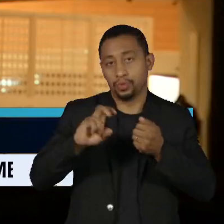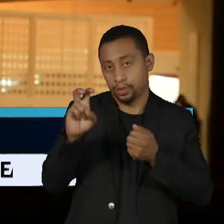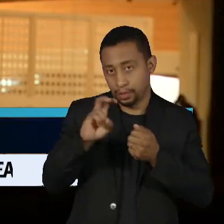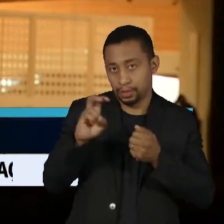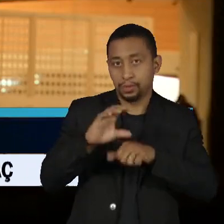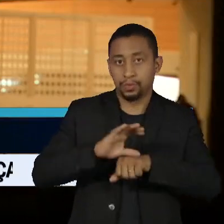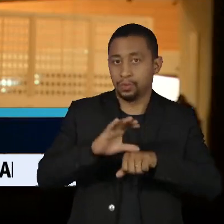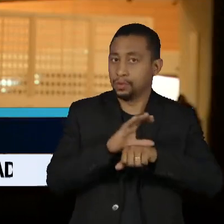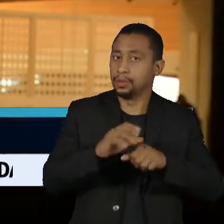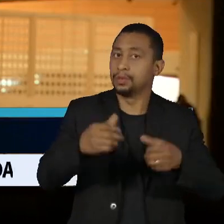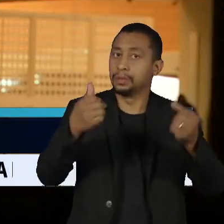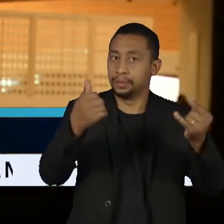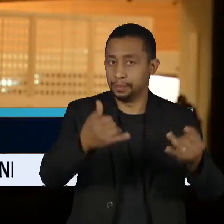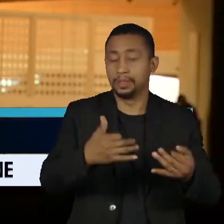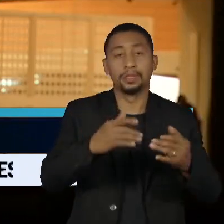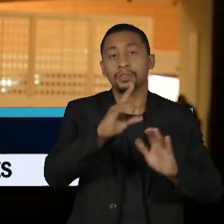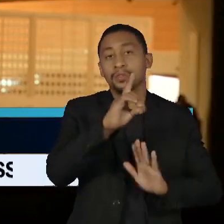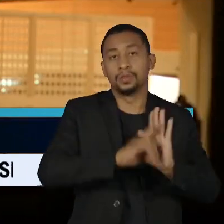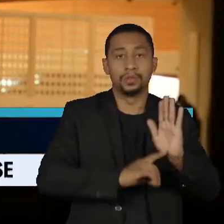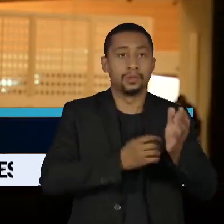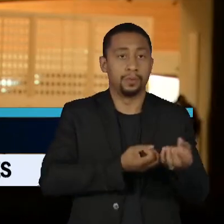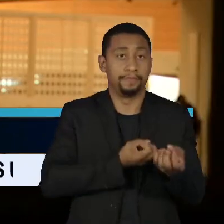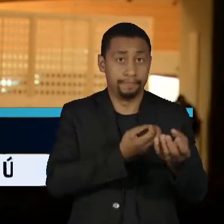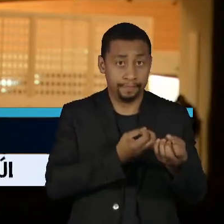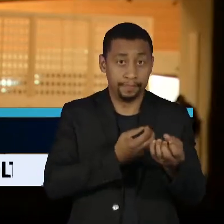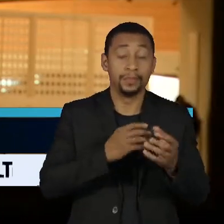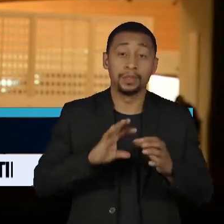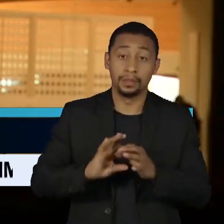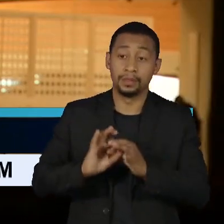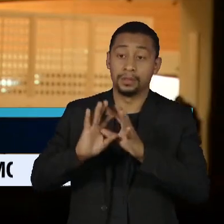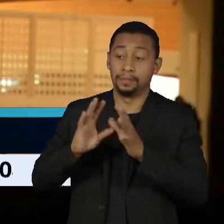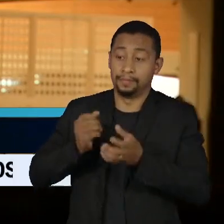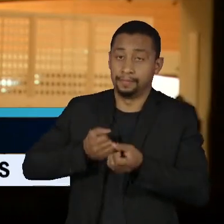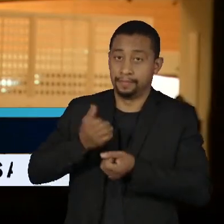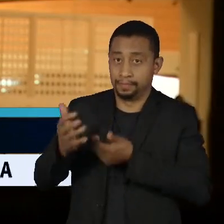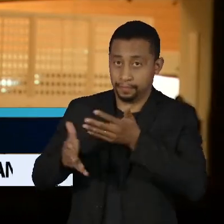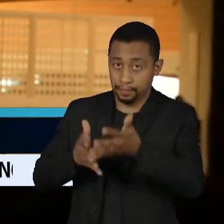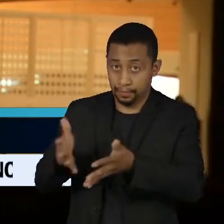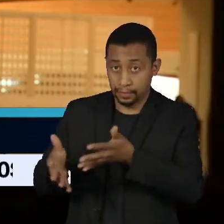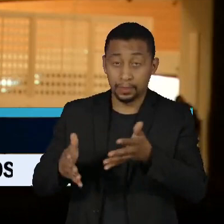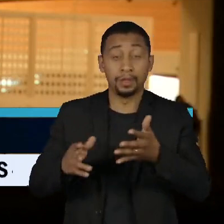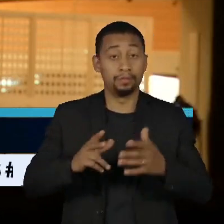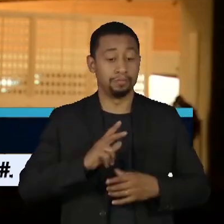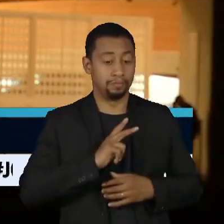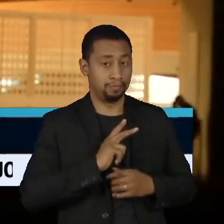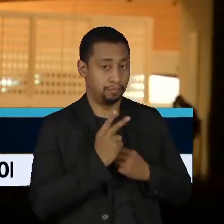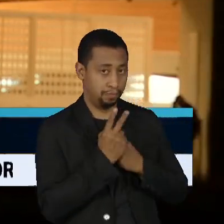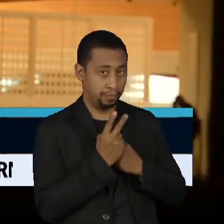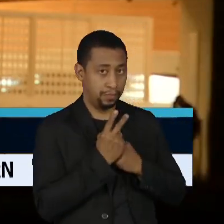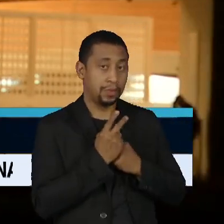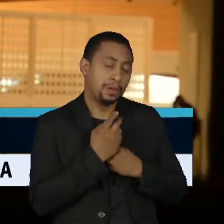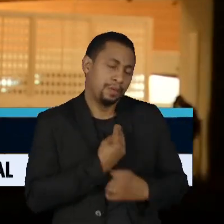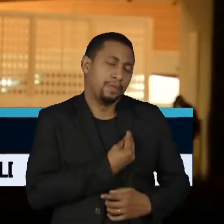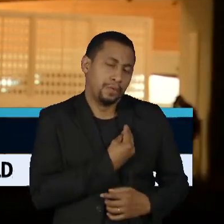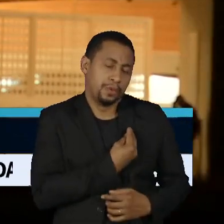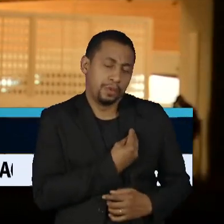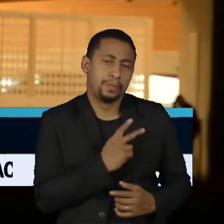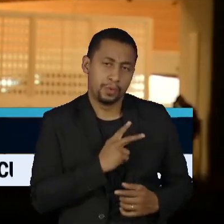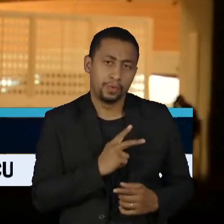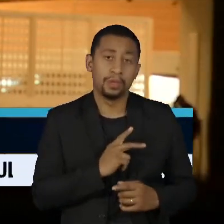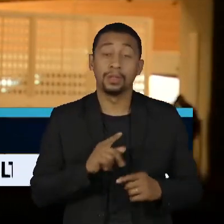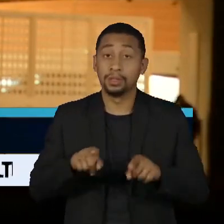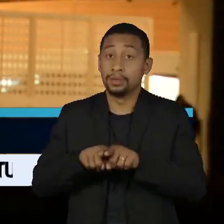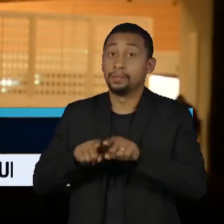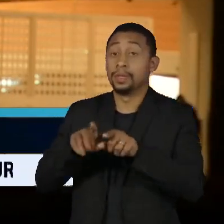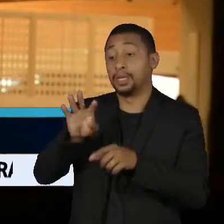do direito à informação, liberdade de expressão, proteção à intimidade e à vida privada, além das resoluções do TSE